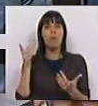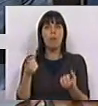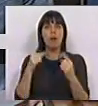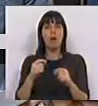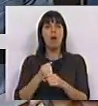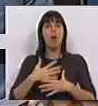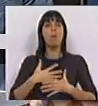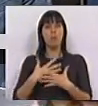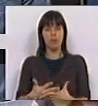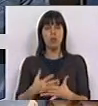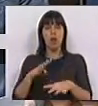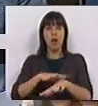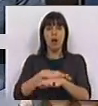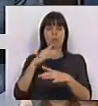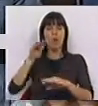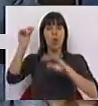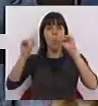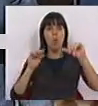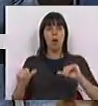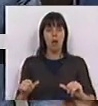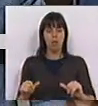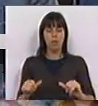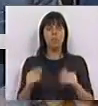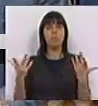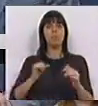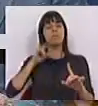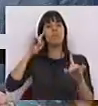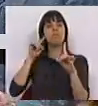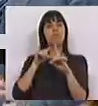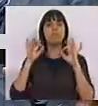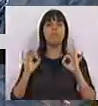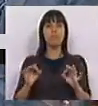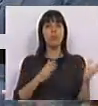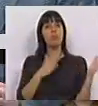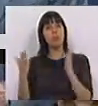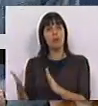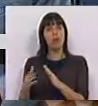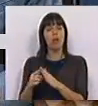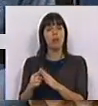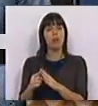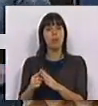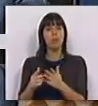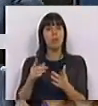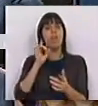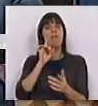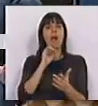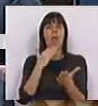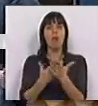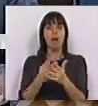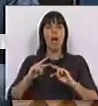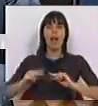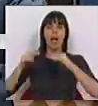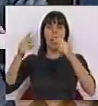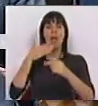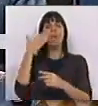profissionais da administração local. O nosso objetivo é, por um lado, valorizar essas